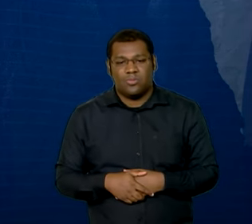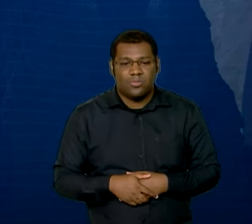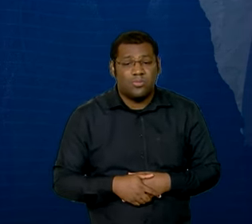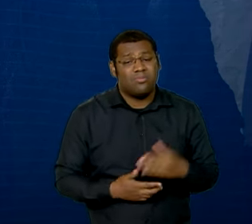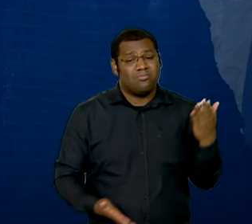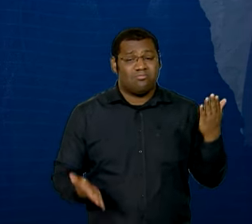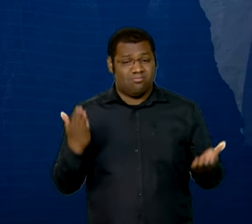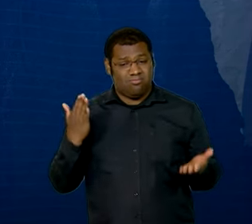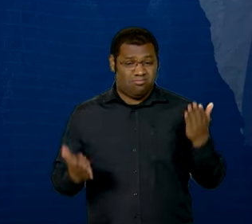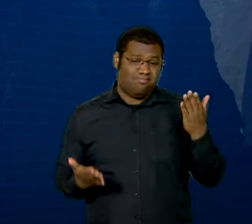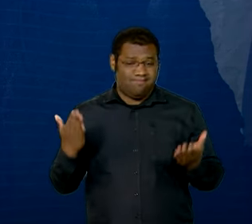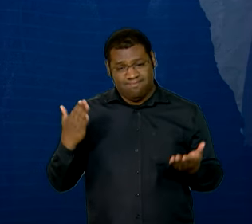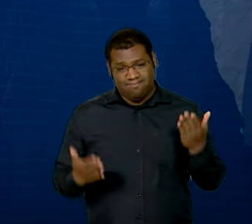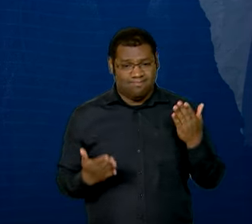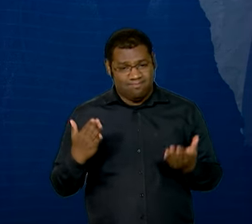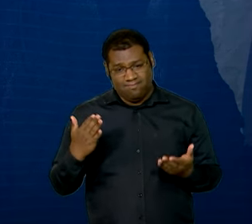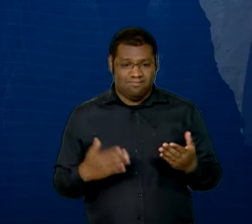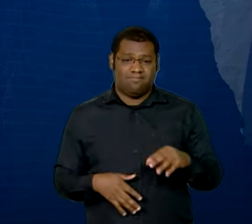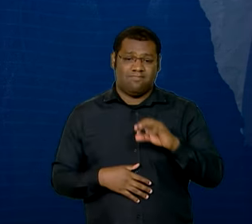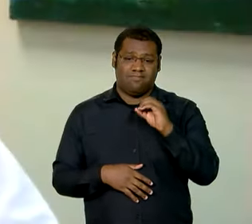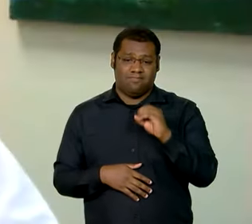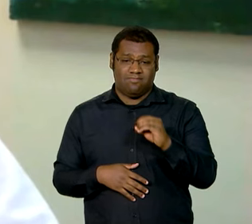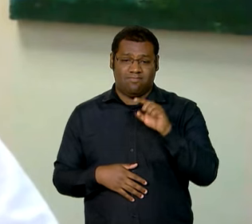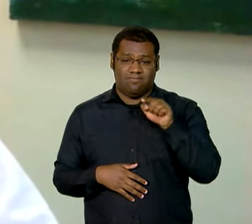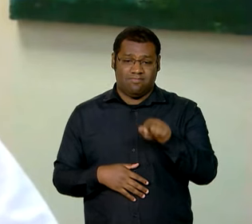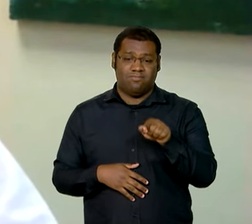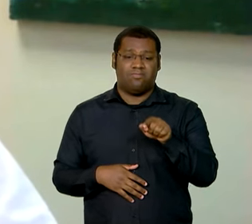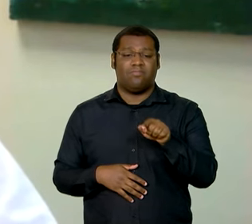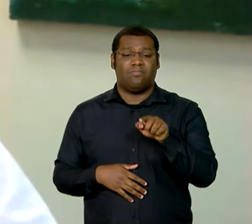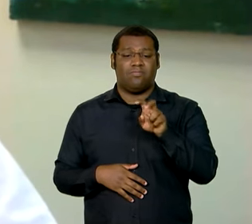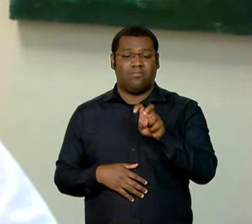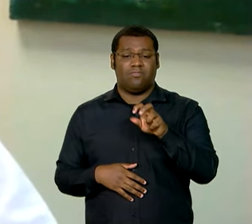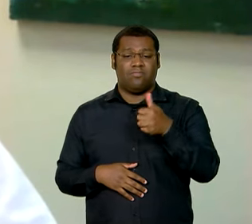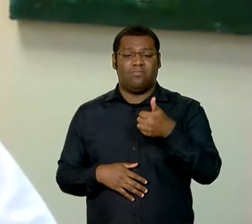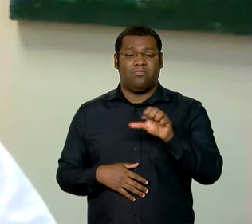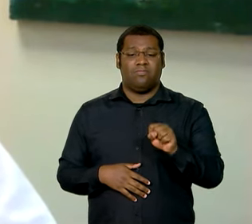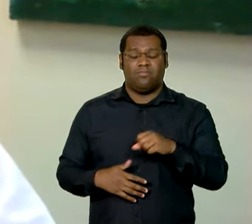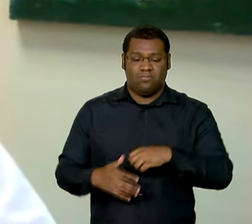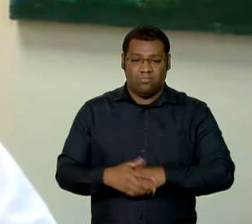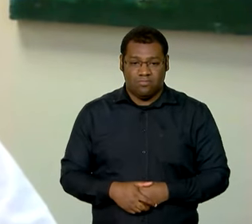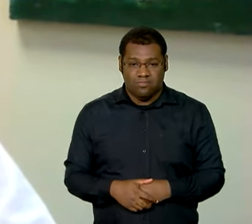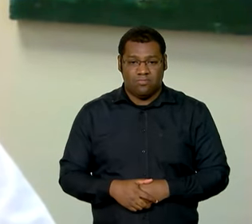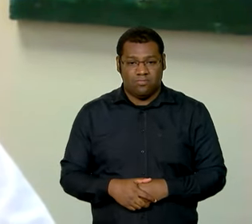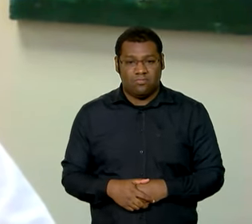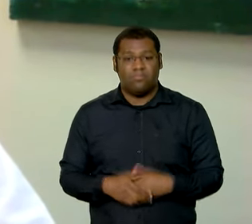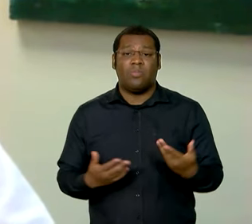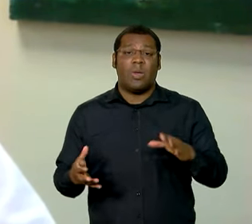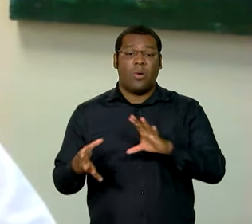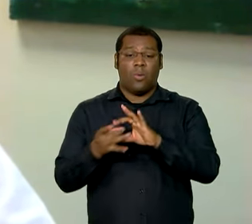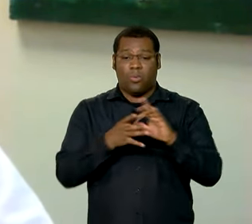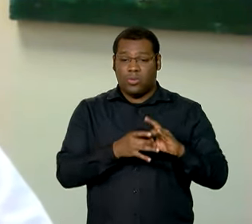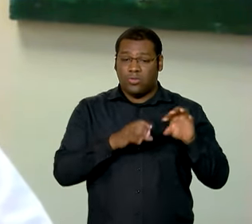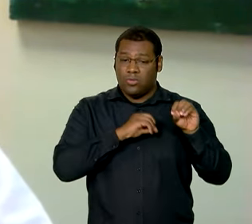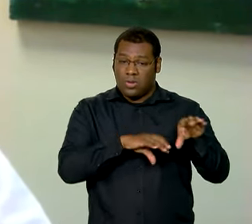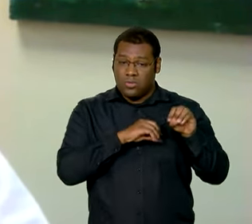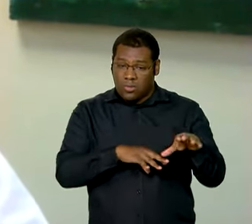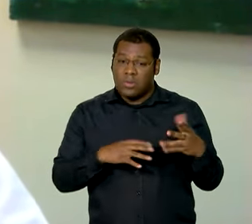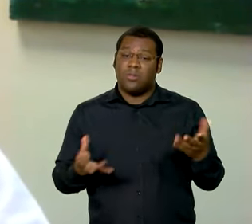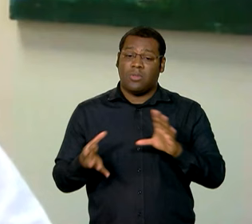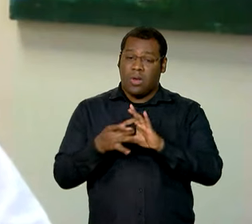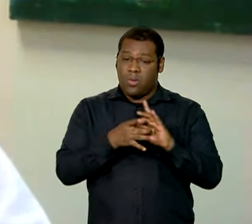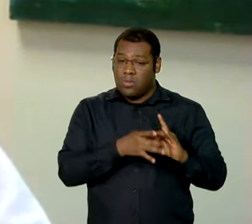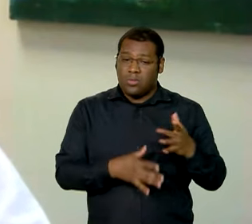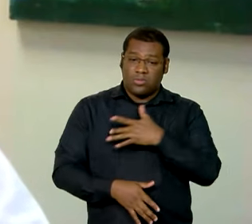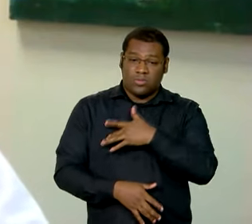estável, em 0,518. Exige condicionalidades de educação, de saúde, vacinação,